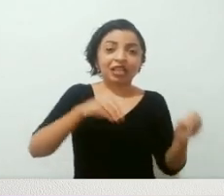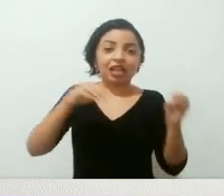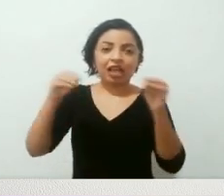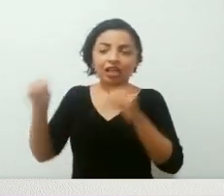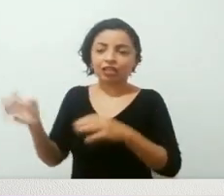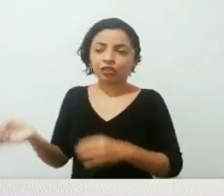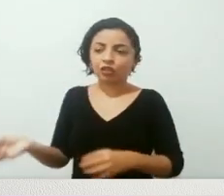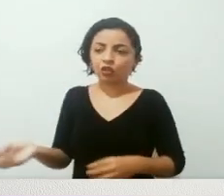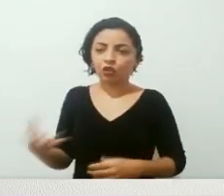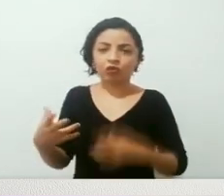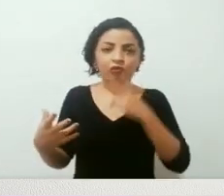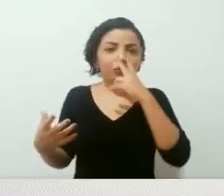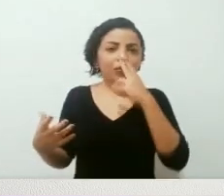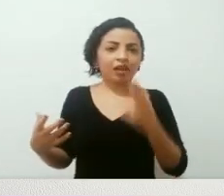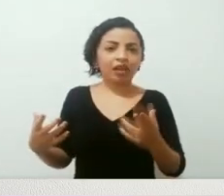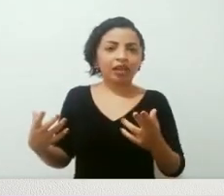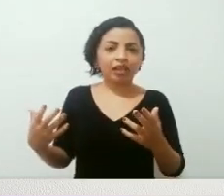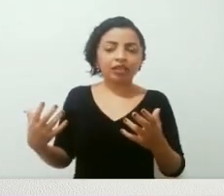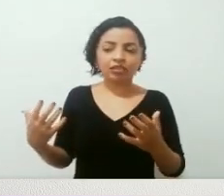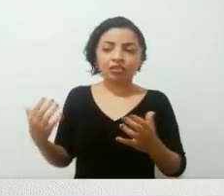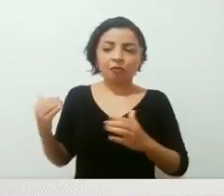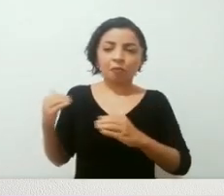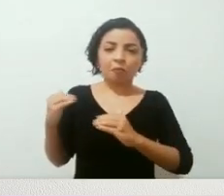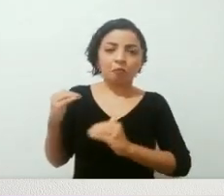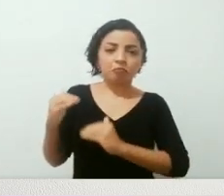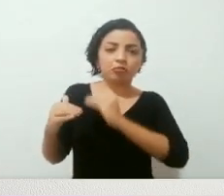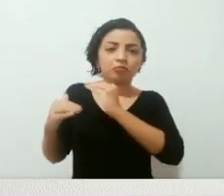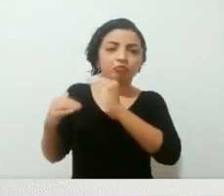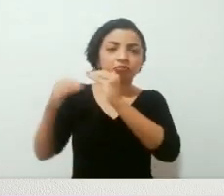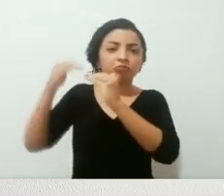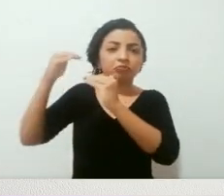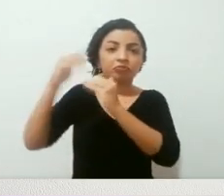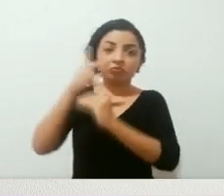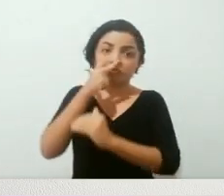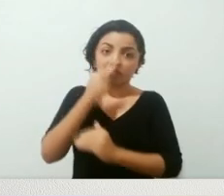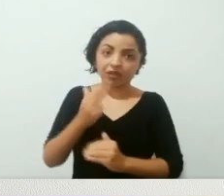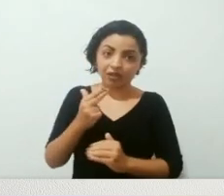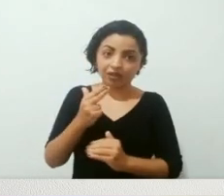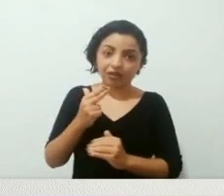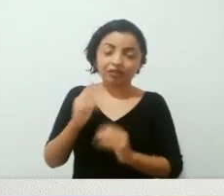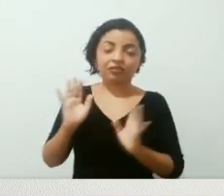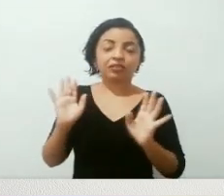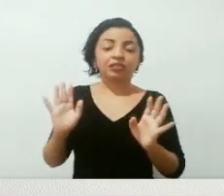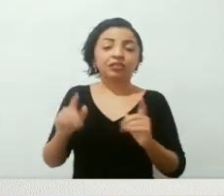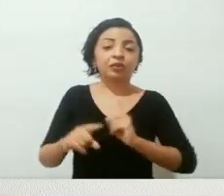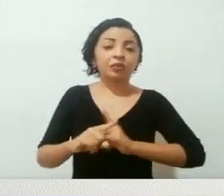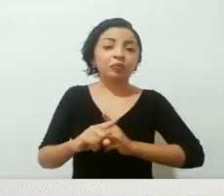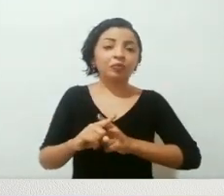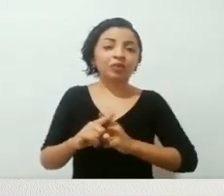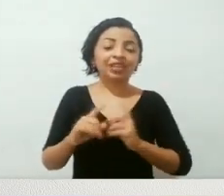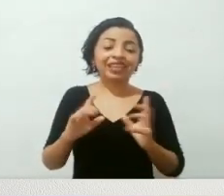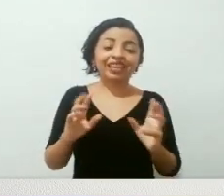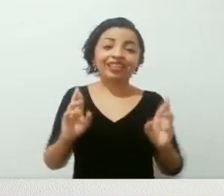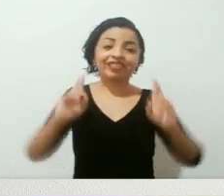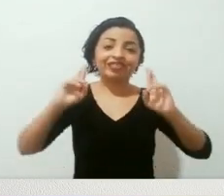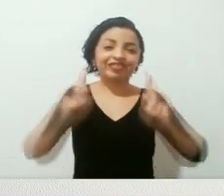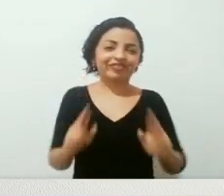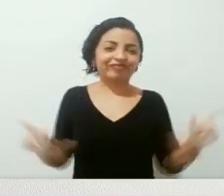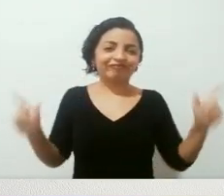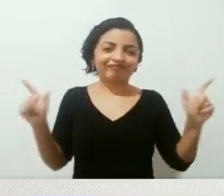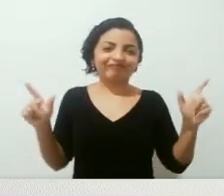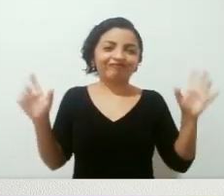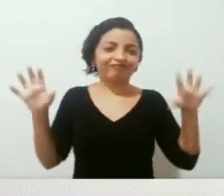significa uma espécie de progresso, né, na realidade são mundos diferentes,